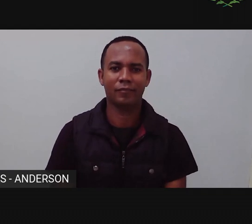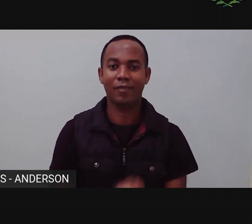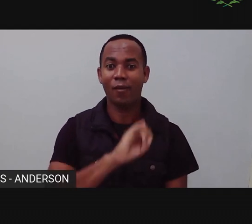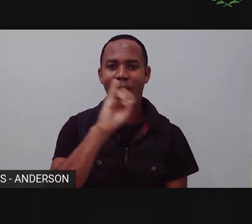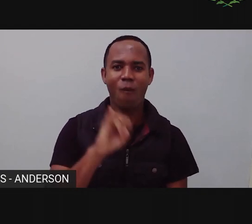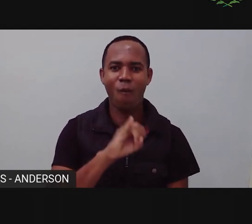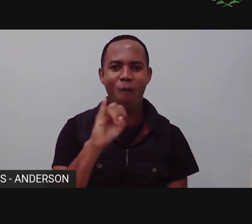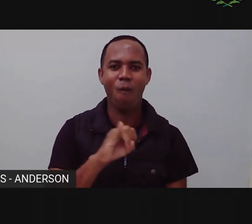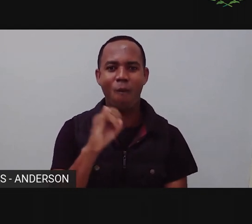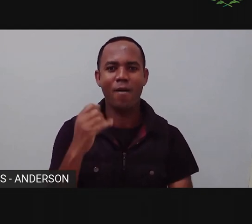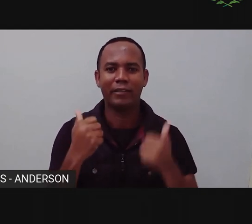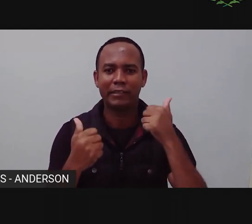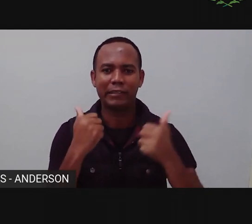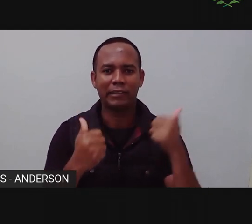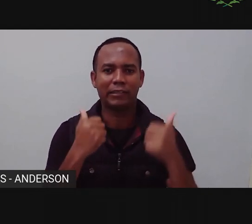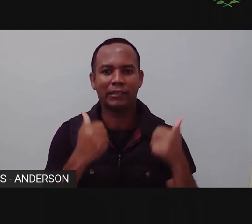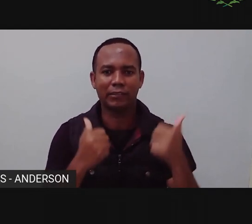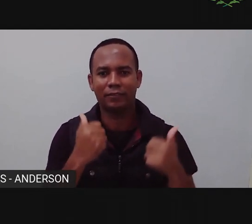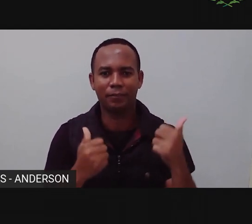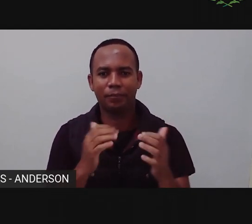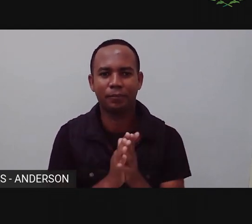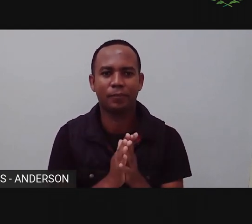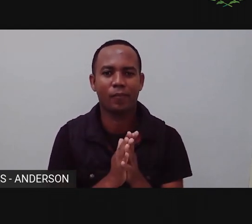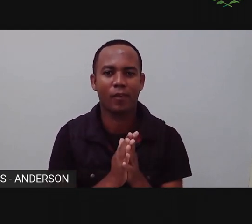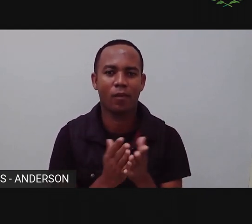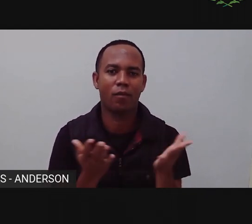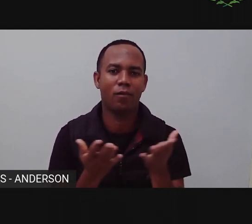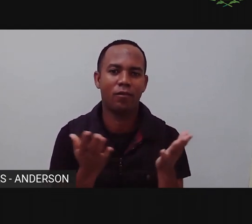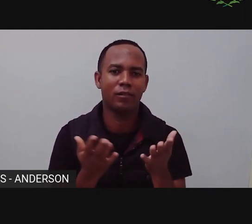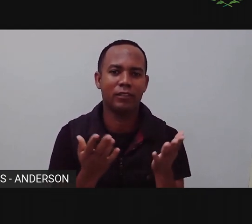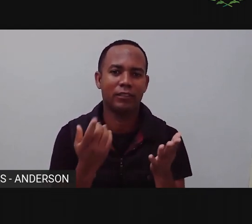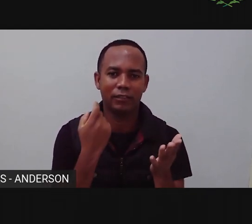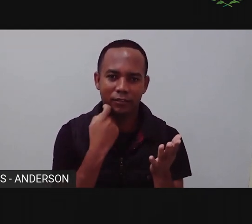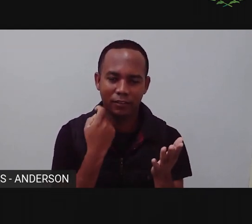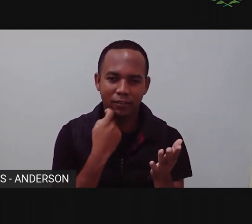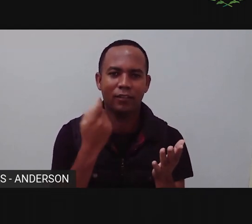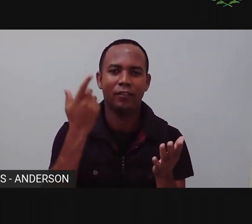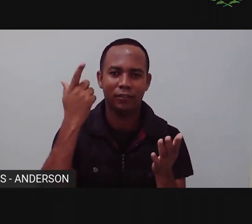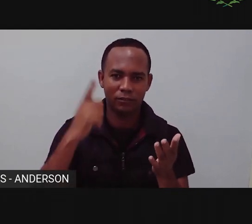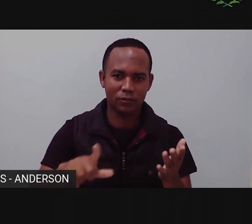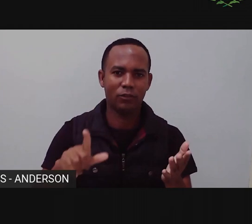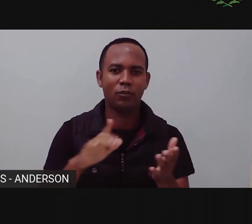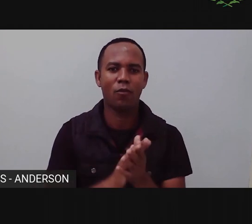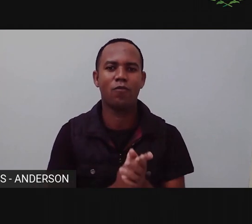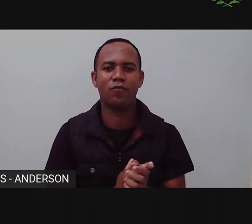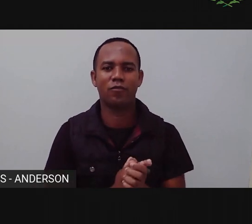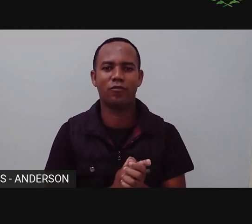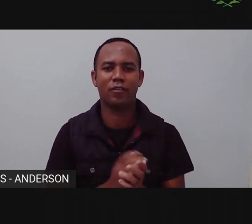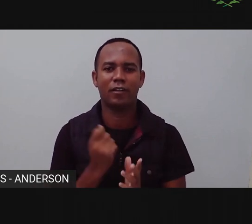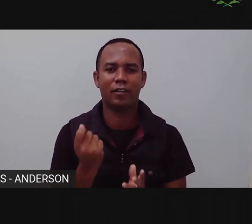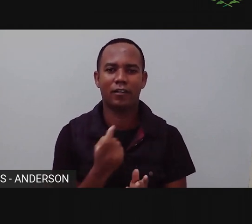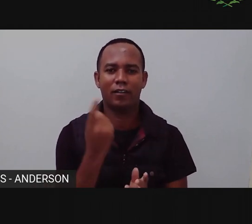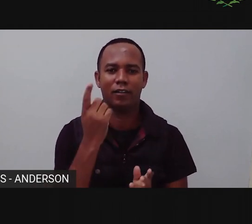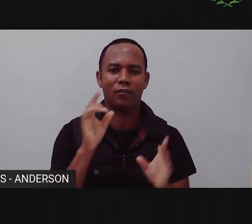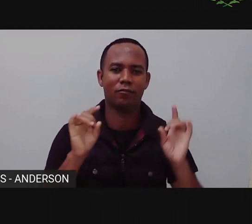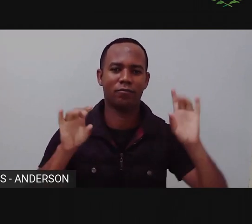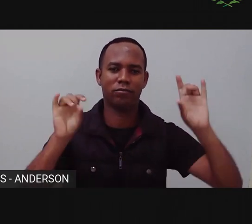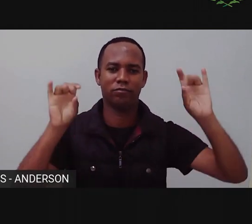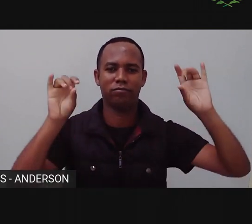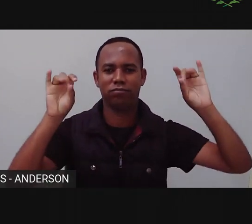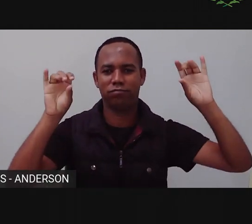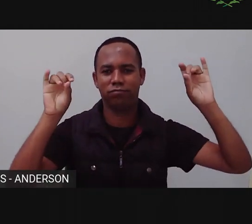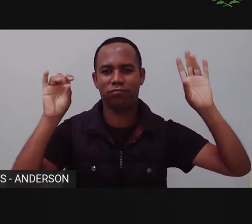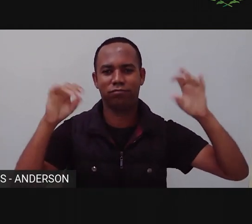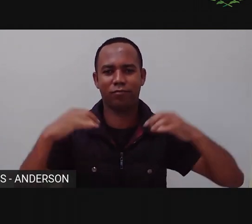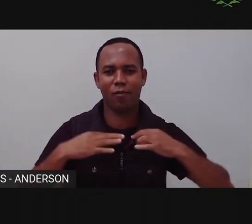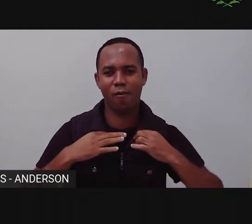Oi, gente! O nosso sextor de novo, Anderson aí, na beca dele, Todo arrumado para o sextor